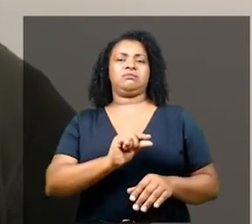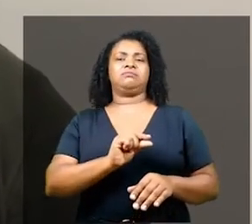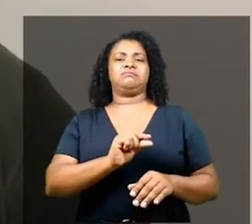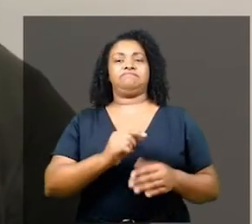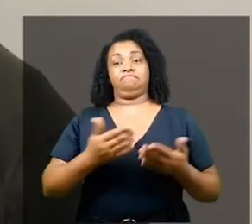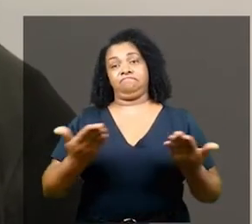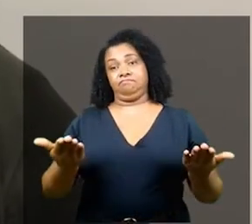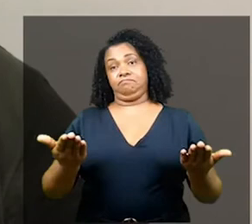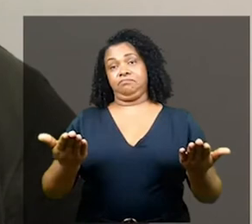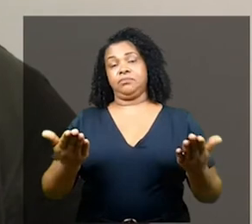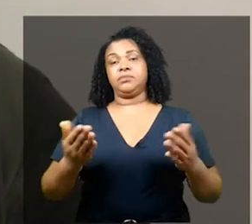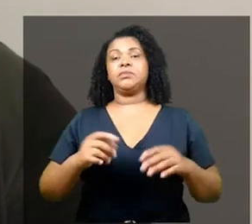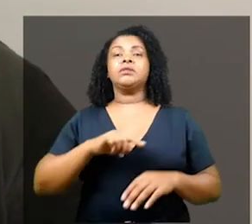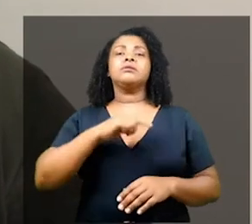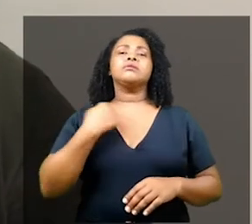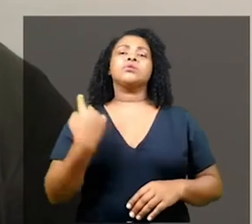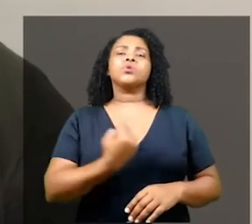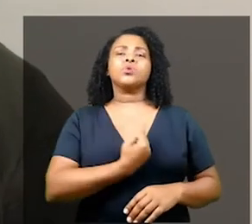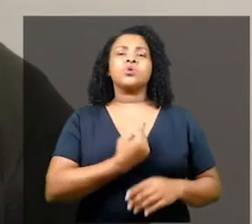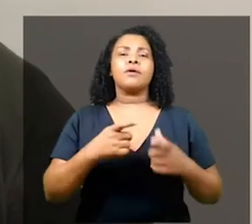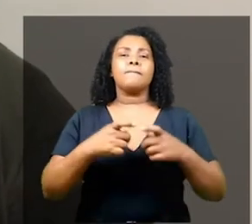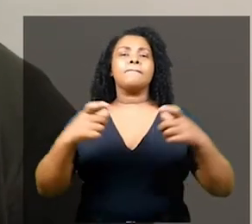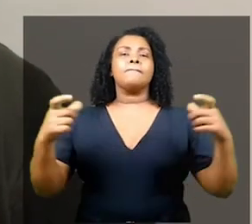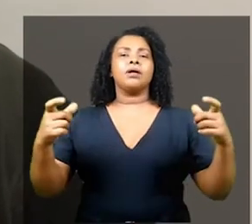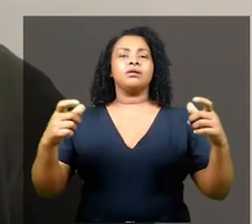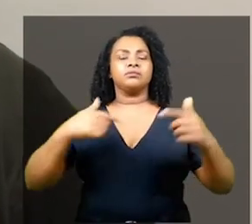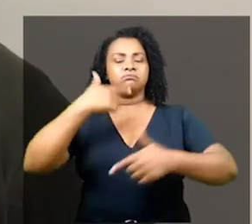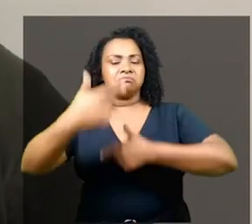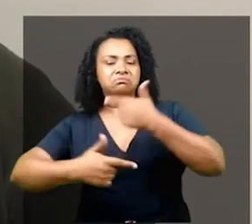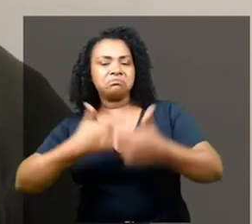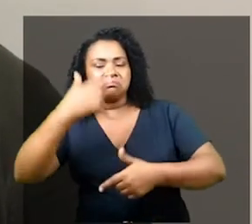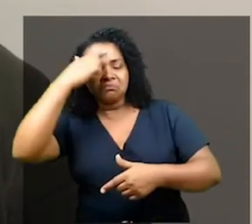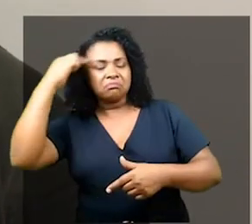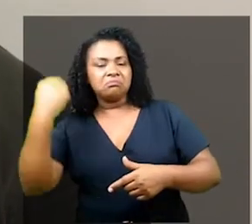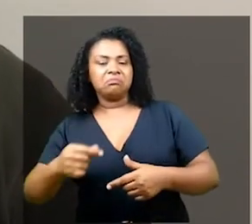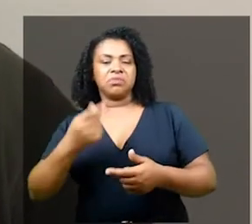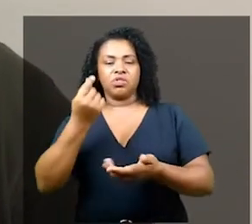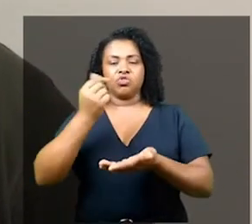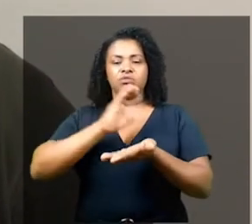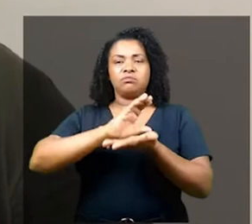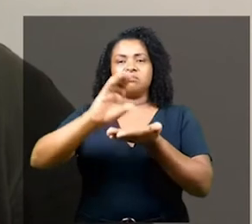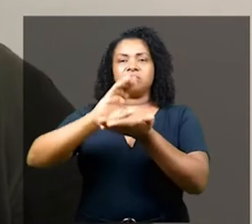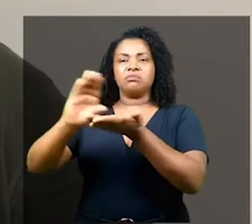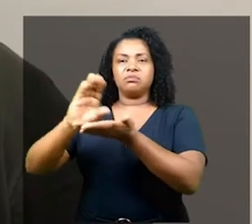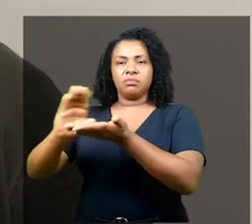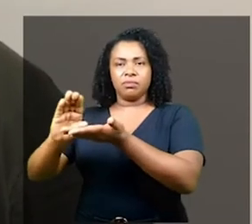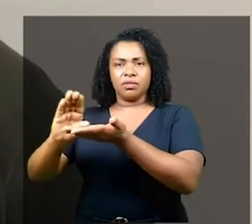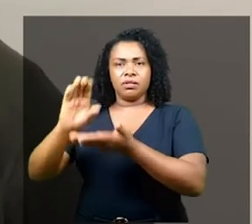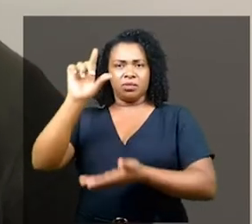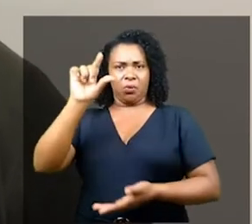paradoxalmente, né? Nós somos a maioria gerando recursos no Brasil e somos